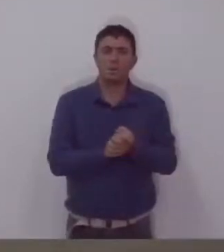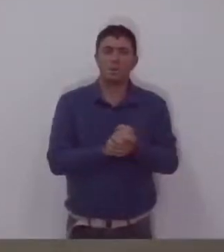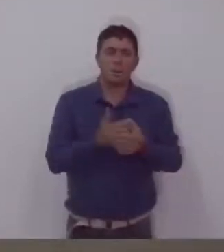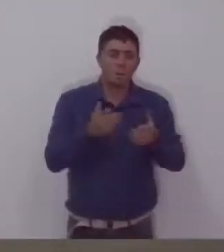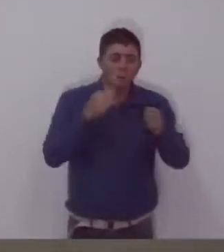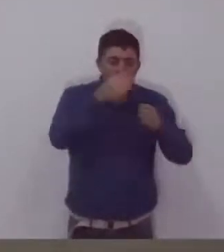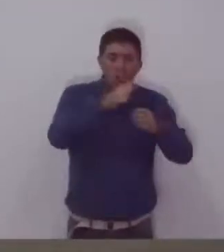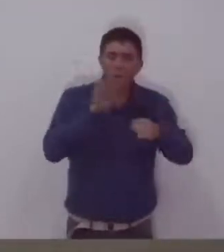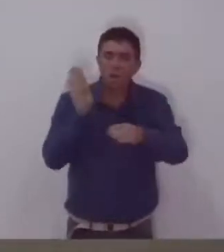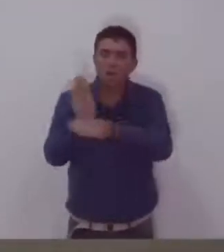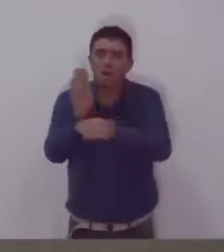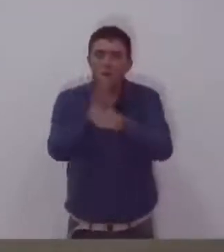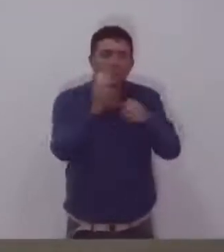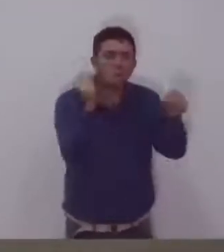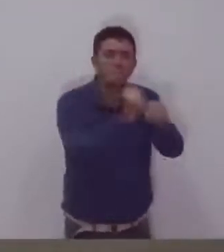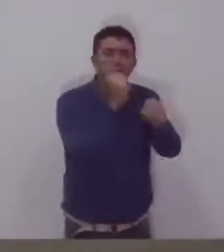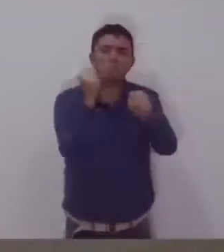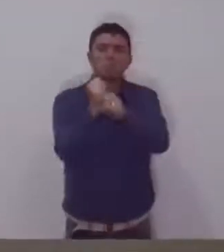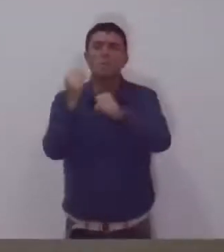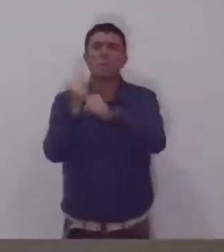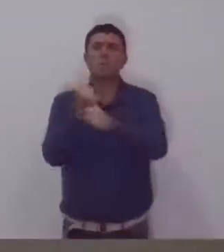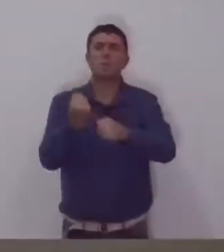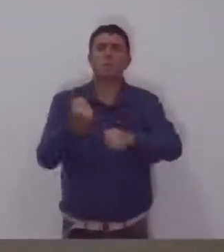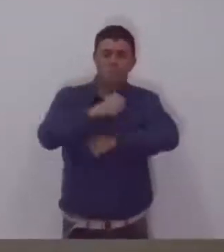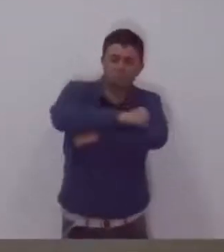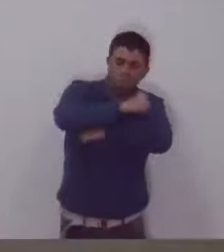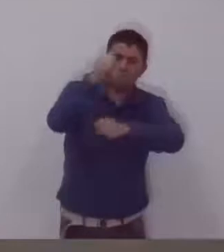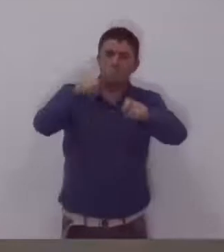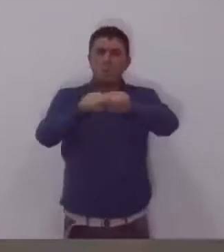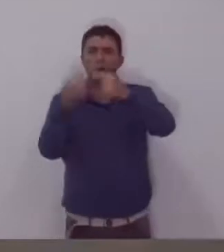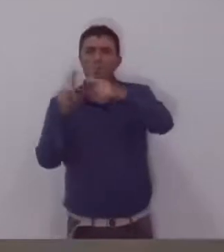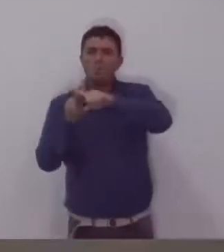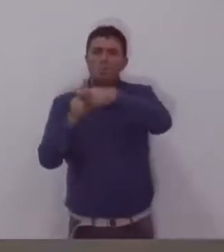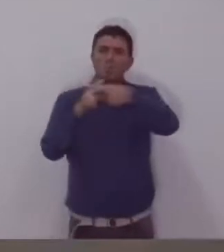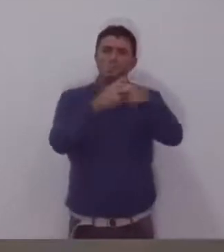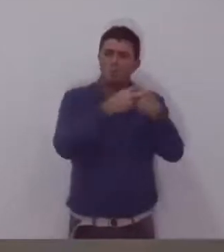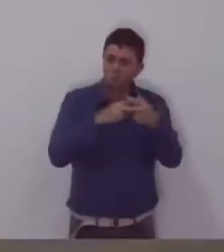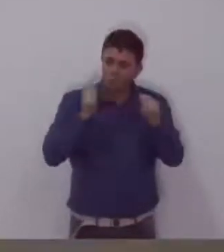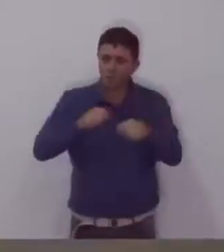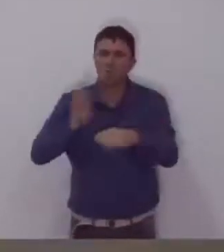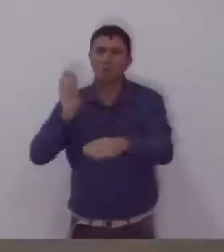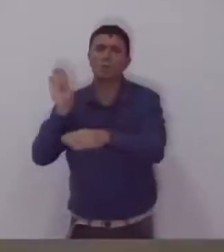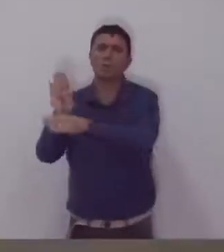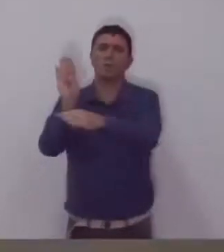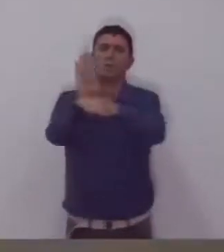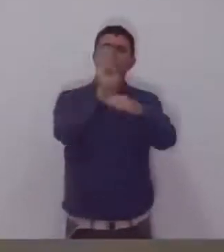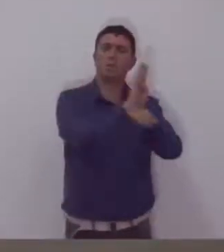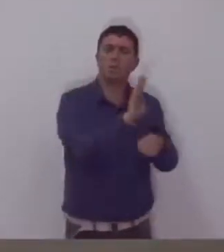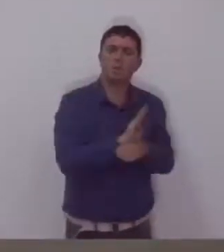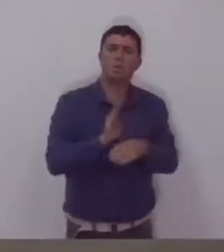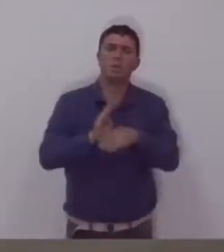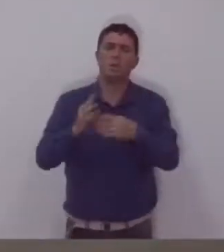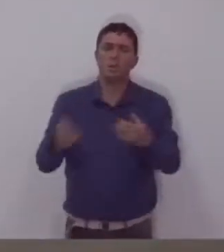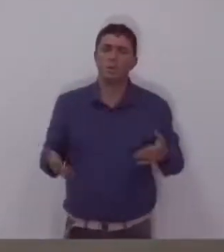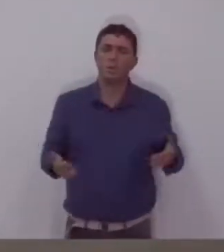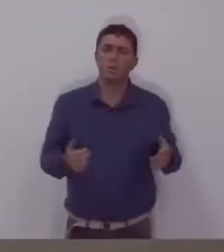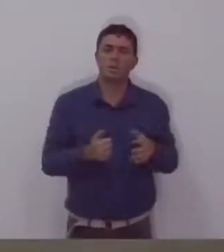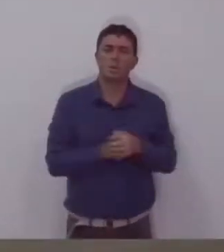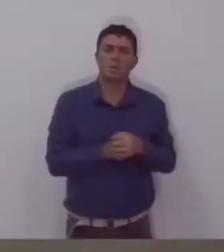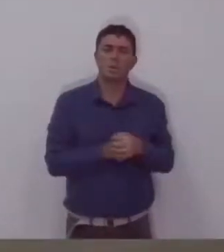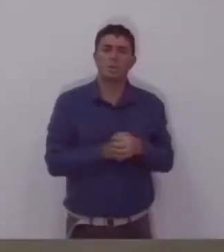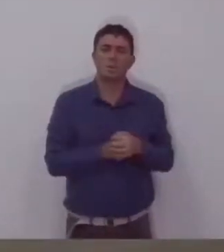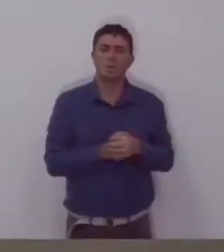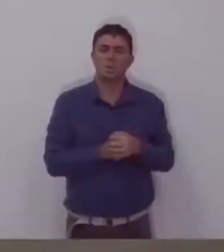que seja reformar uma janela que está caindo, enfim, tantas coisas que podem. E nós vimos